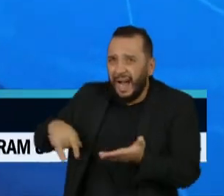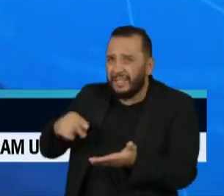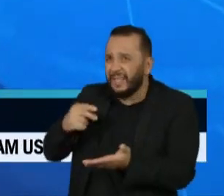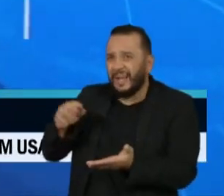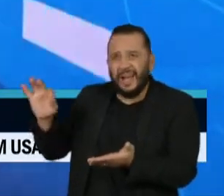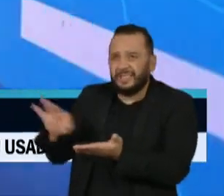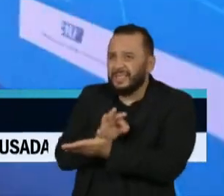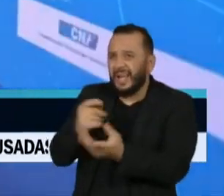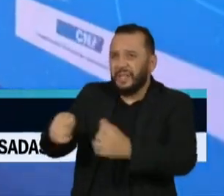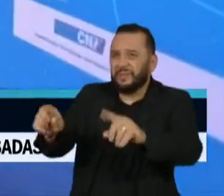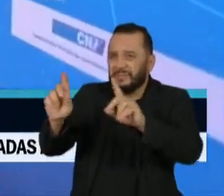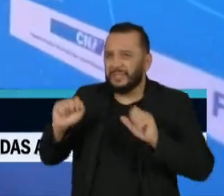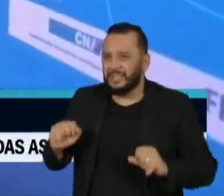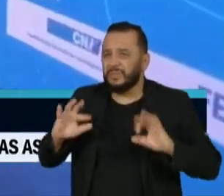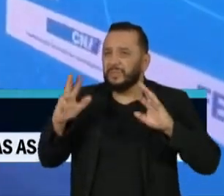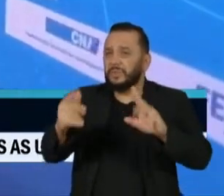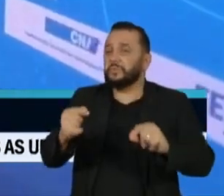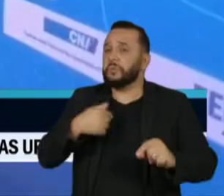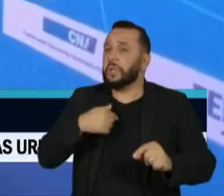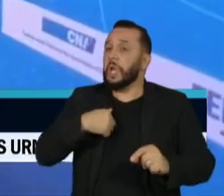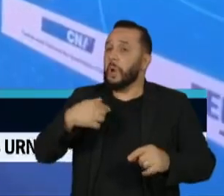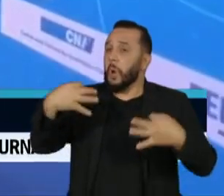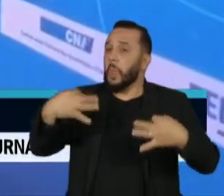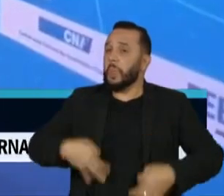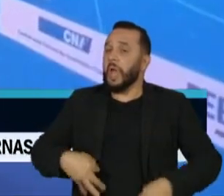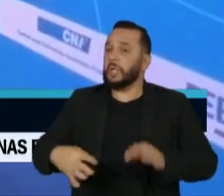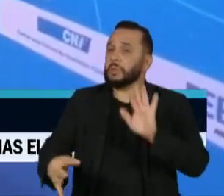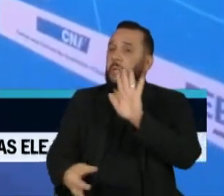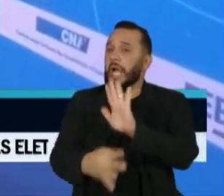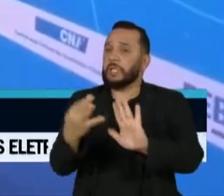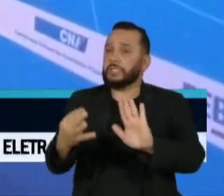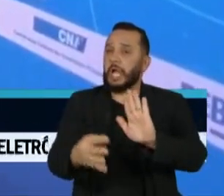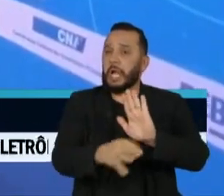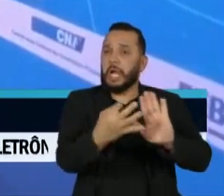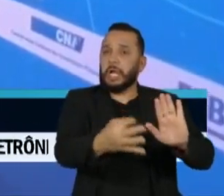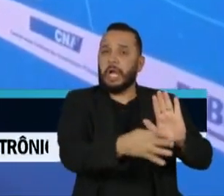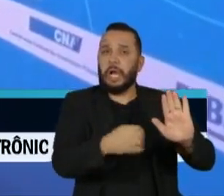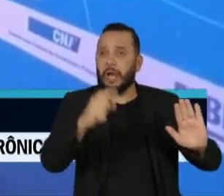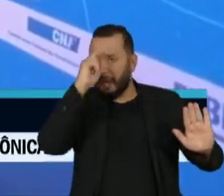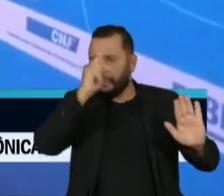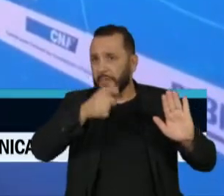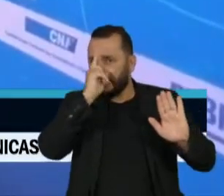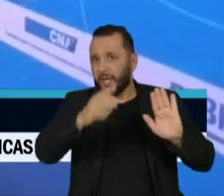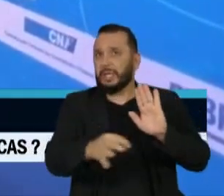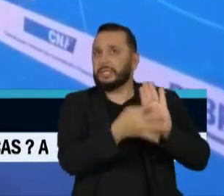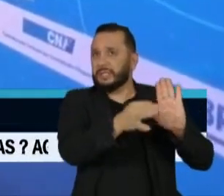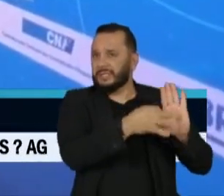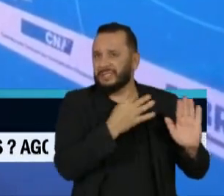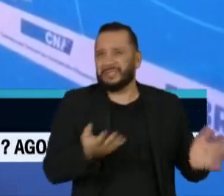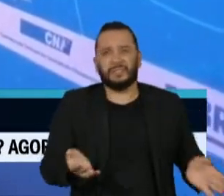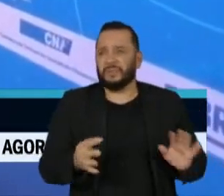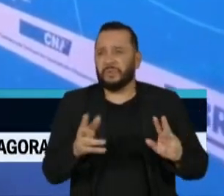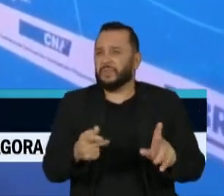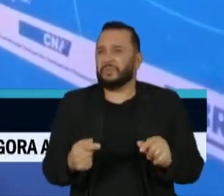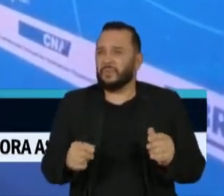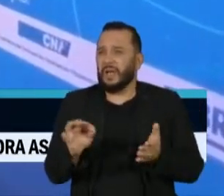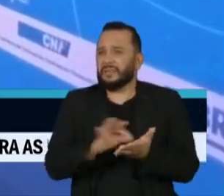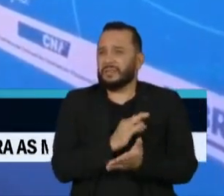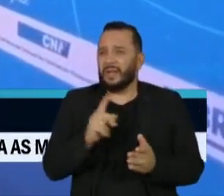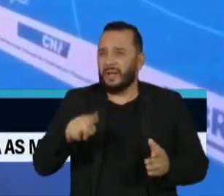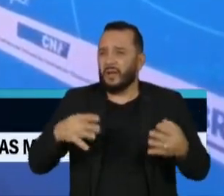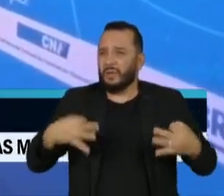eu mandar assinar lá, que sou honesto, candidato a... Tem alguns milhares de candidatos, assina aí que eu sou honesto. Todo mundo vai assinar que eu sou honesto.